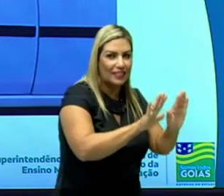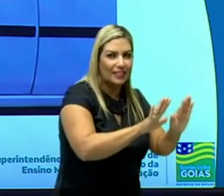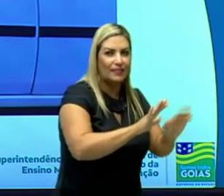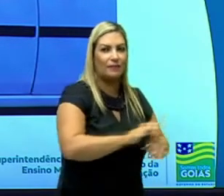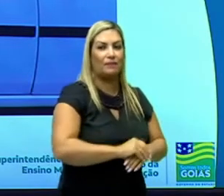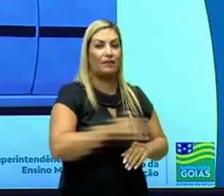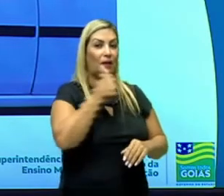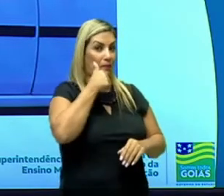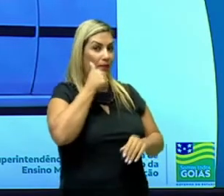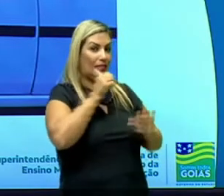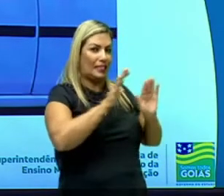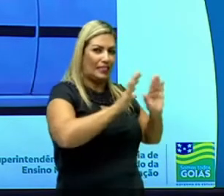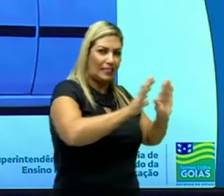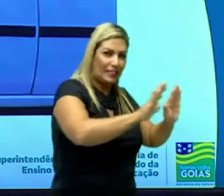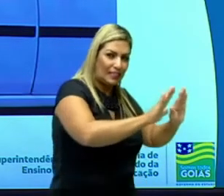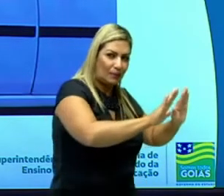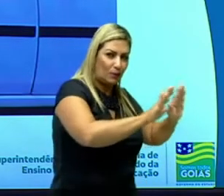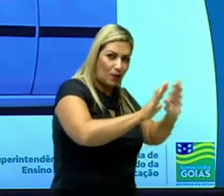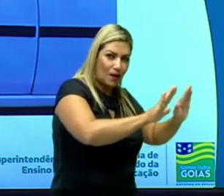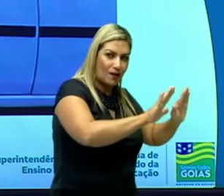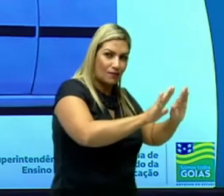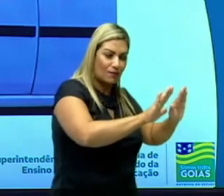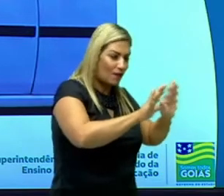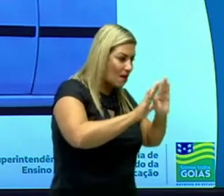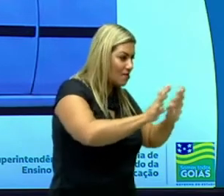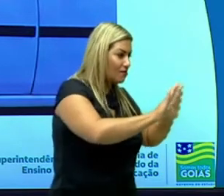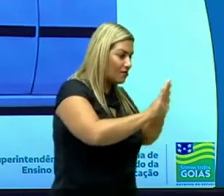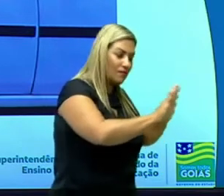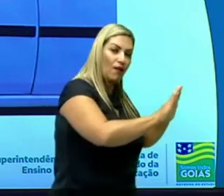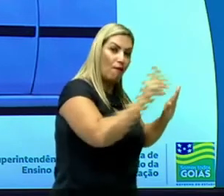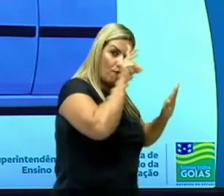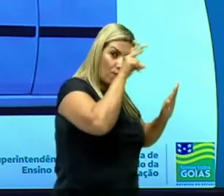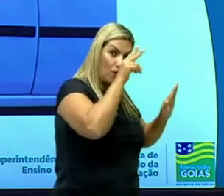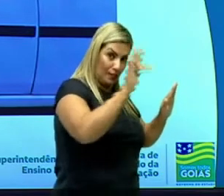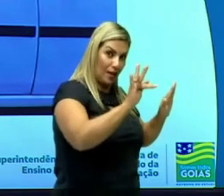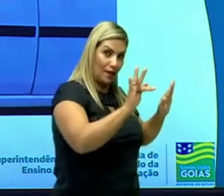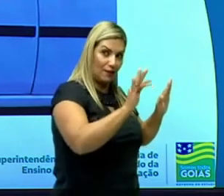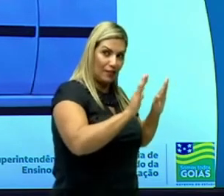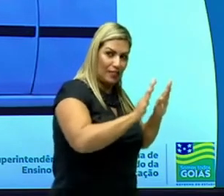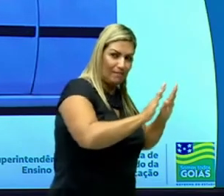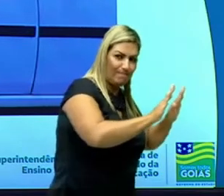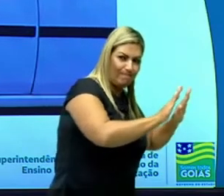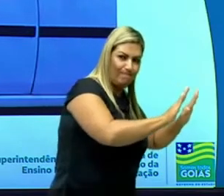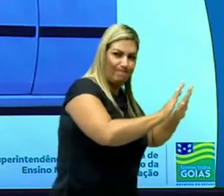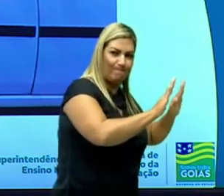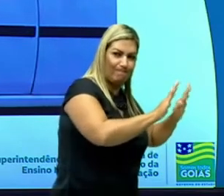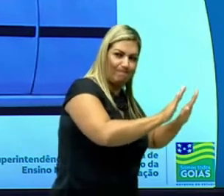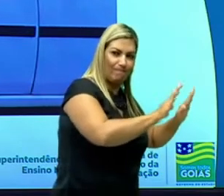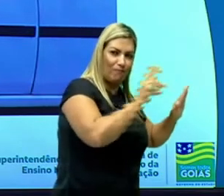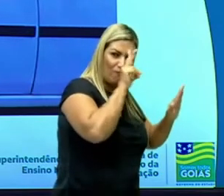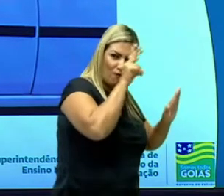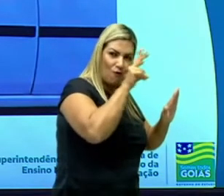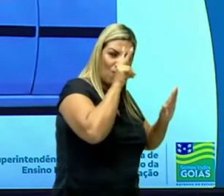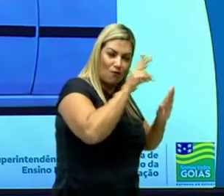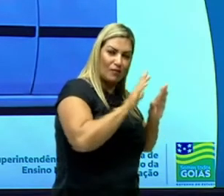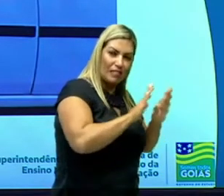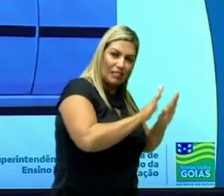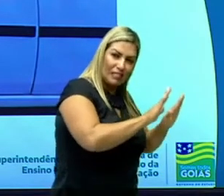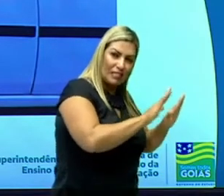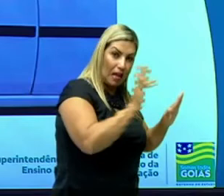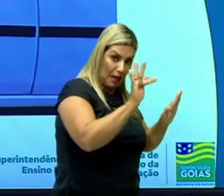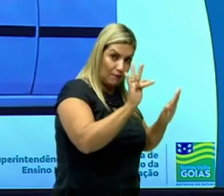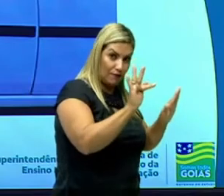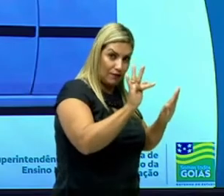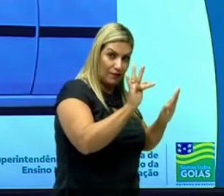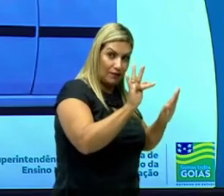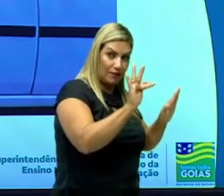Tem uma garota aqui deslocando um carro. Ela aplica uma determinada força F. Essa a careta que ela está fazendo, porque ela está fazendo muita força. Ela está aplicando uma força